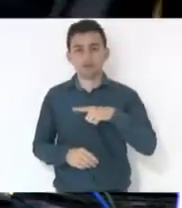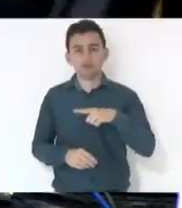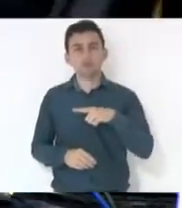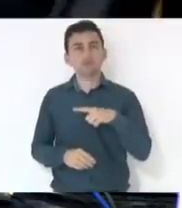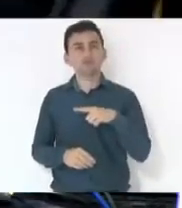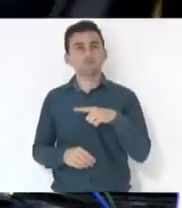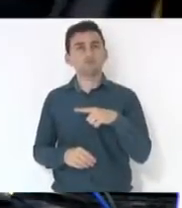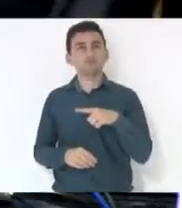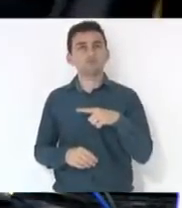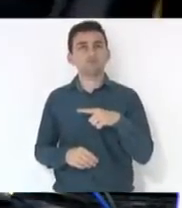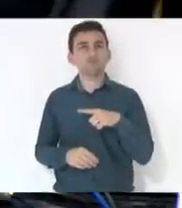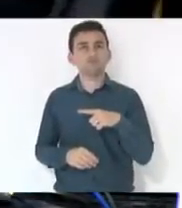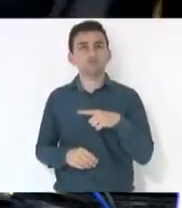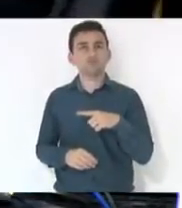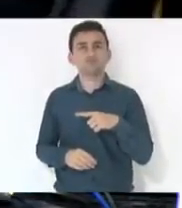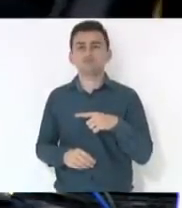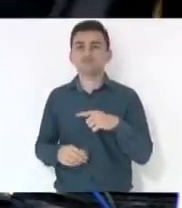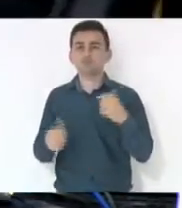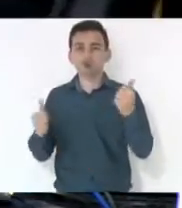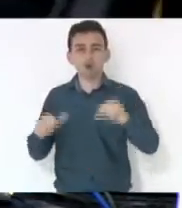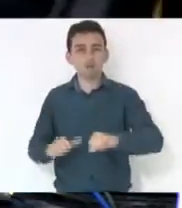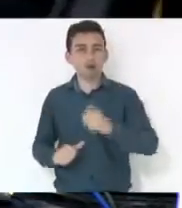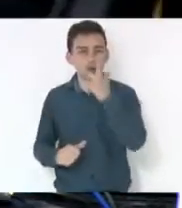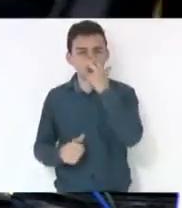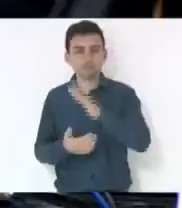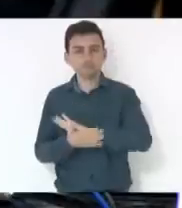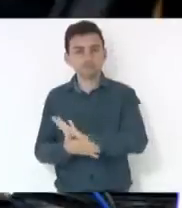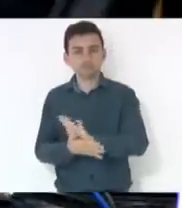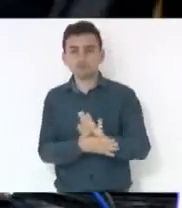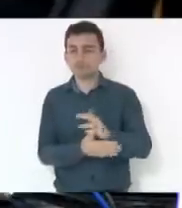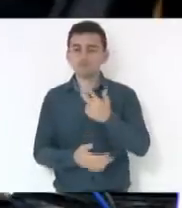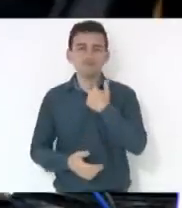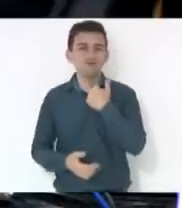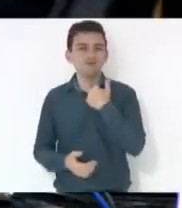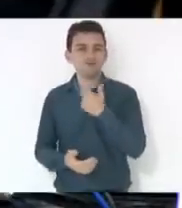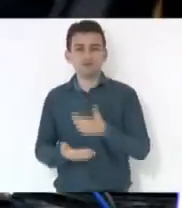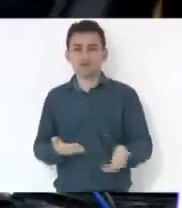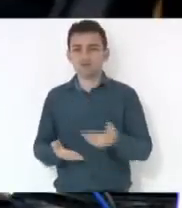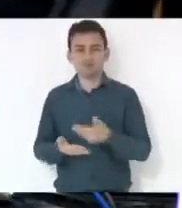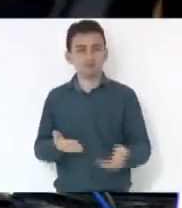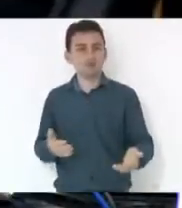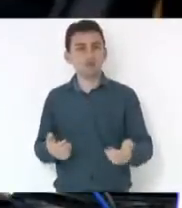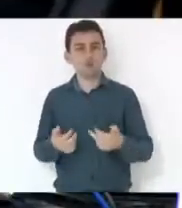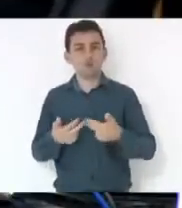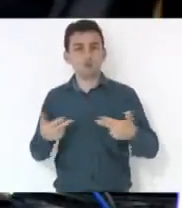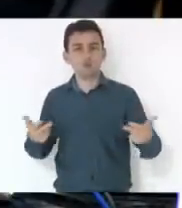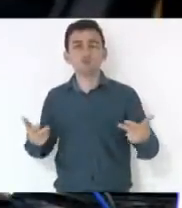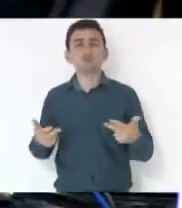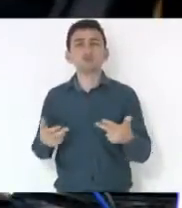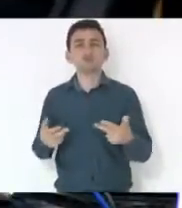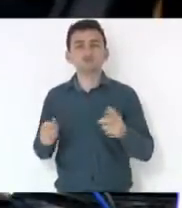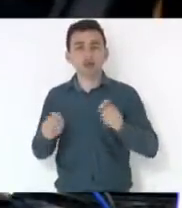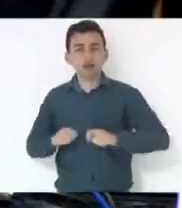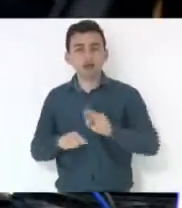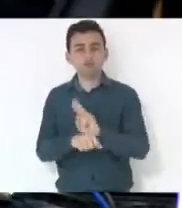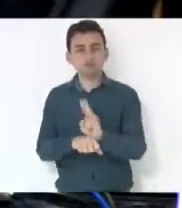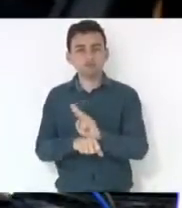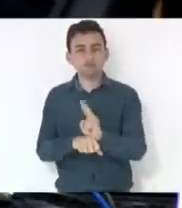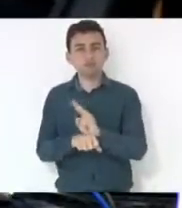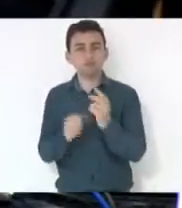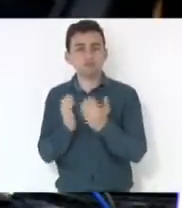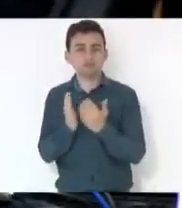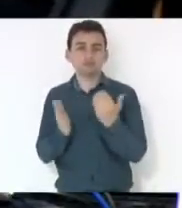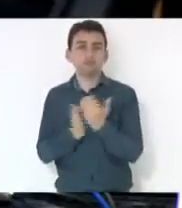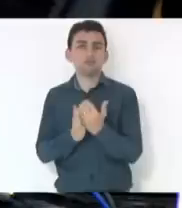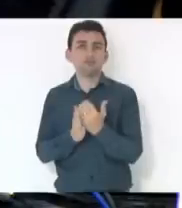qual sendo ceifada cada vez mais. Nós não podemos perder as nossas prerrogativas de legislar, fiscalizar, mas também é uma